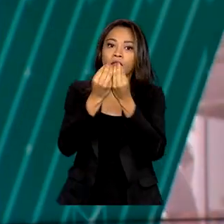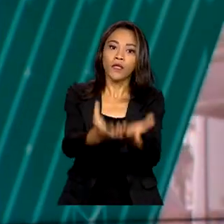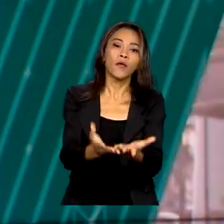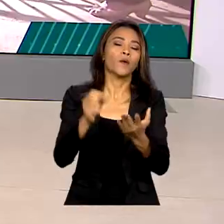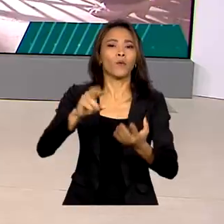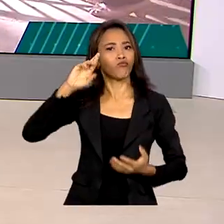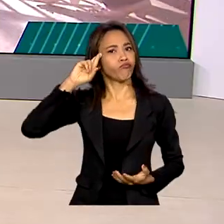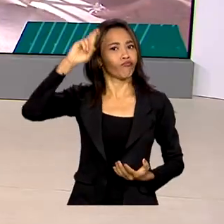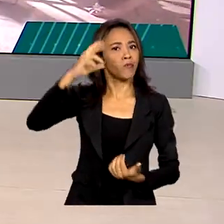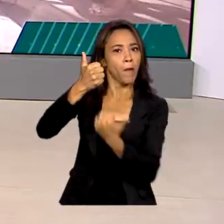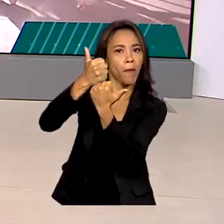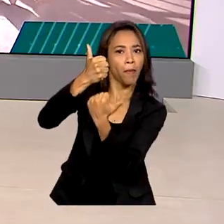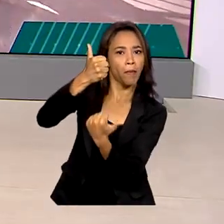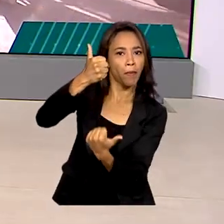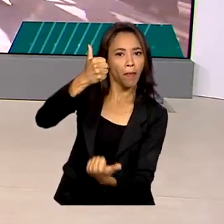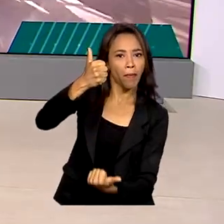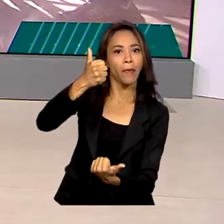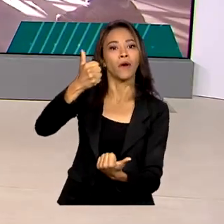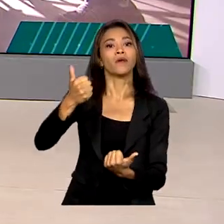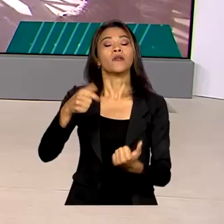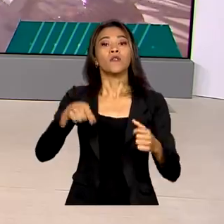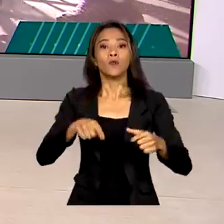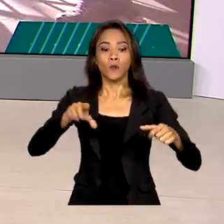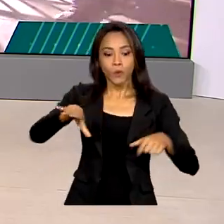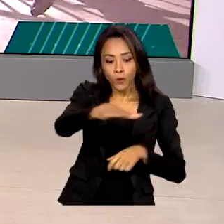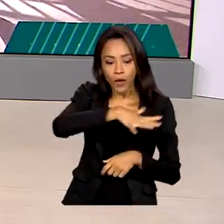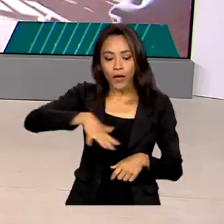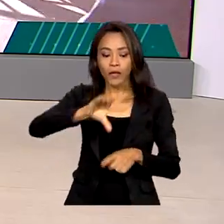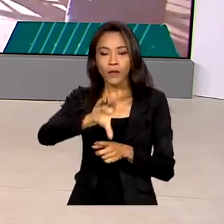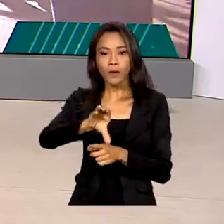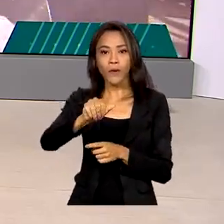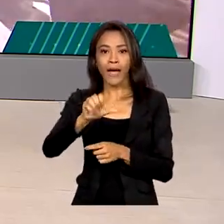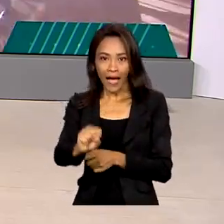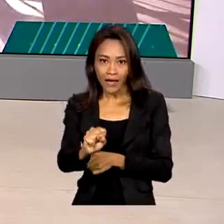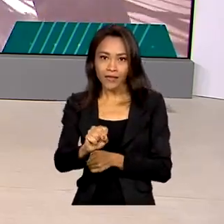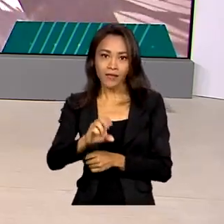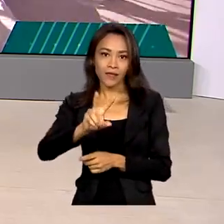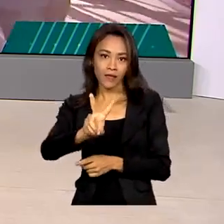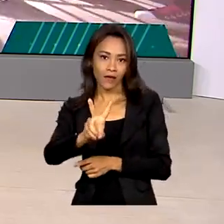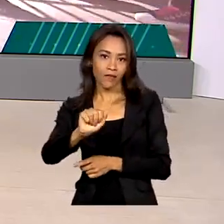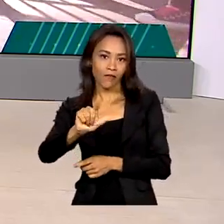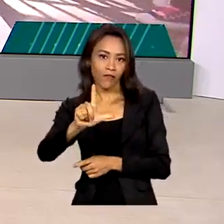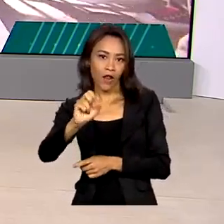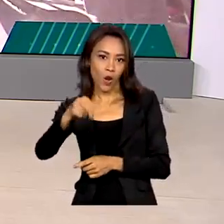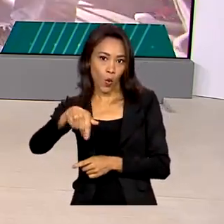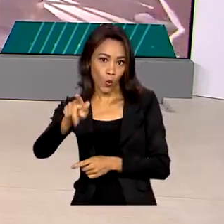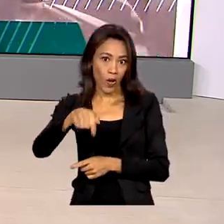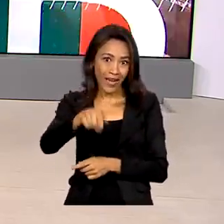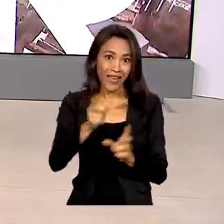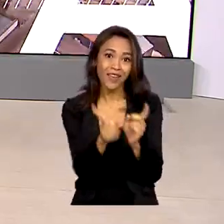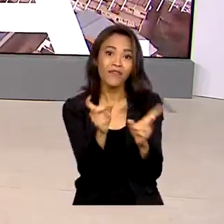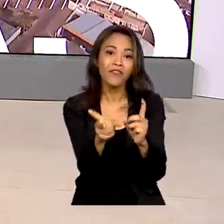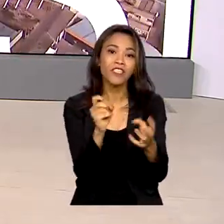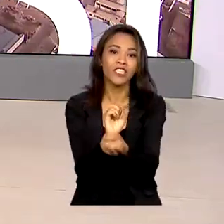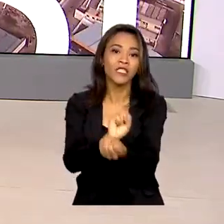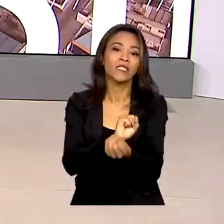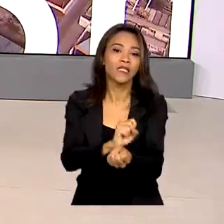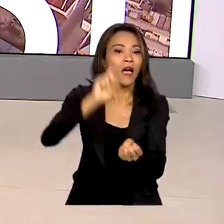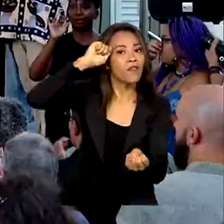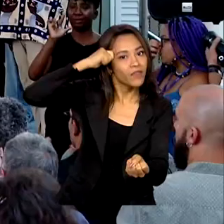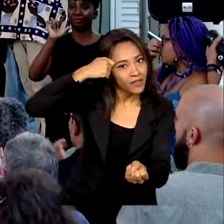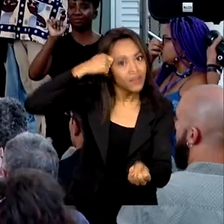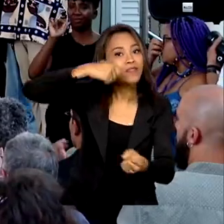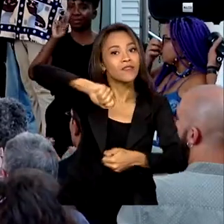Valongo. O local no Rio de Janeiro foi o maior entreposto de compra e venda de africanos escravizados nas Américas.